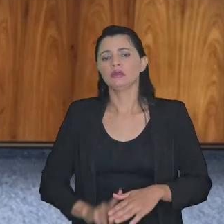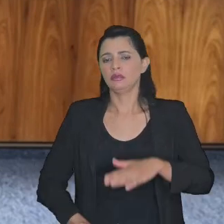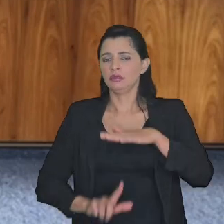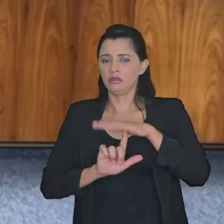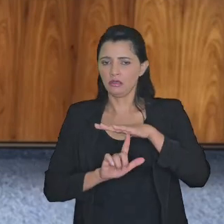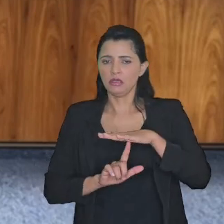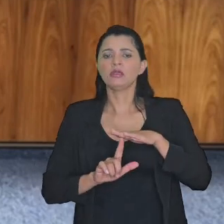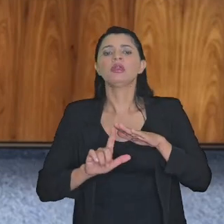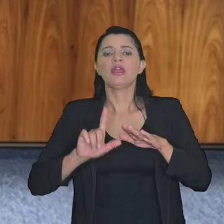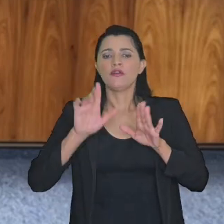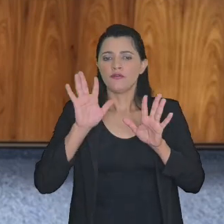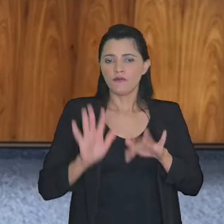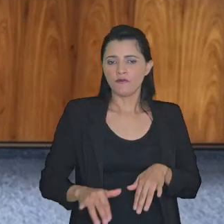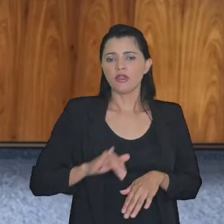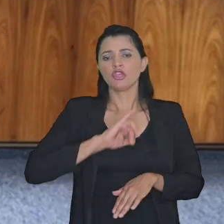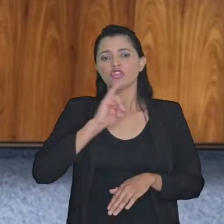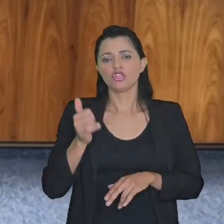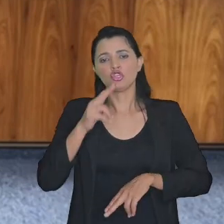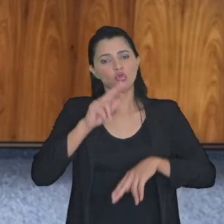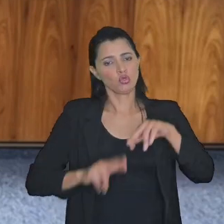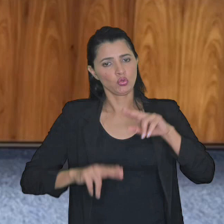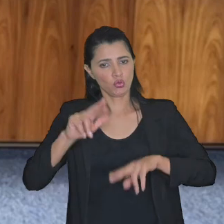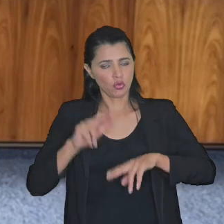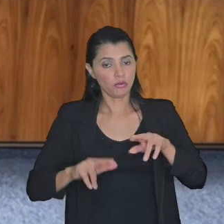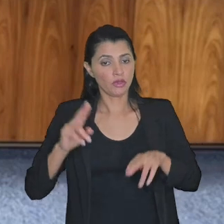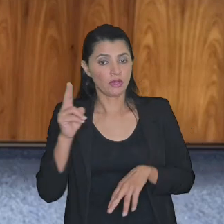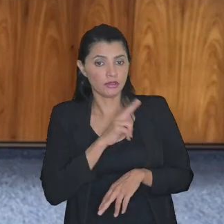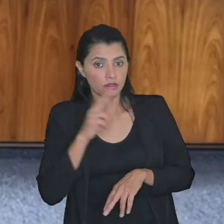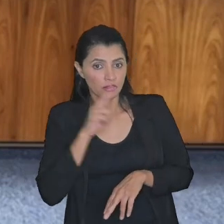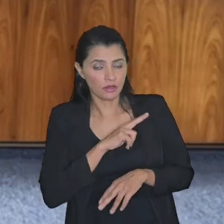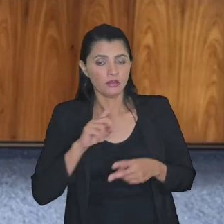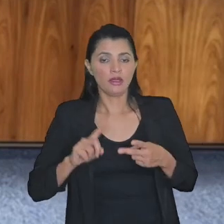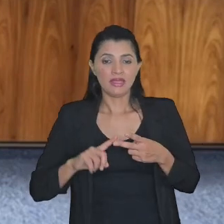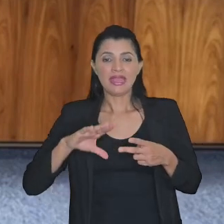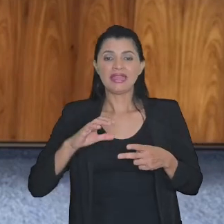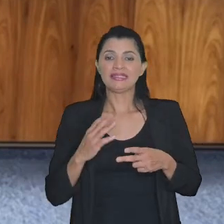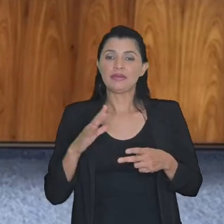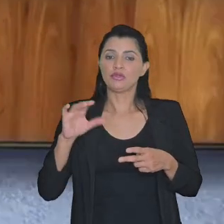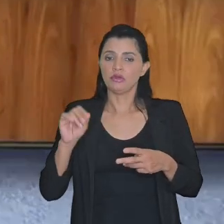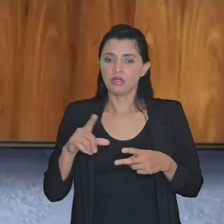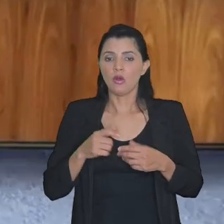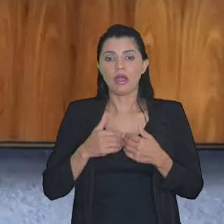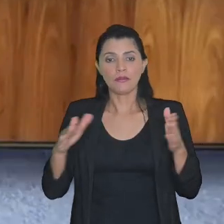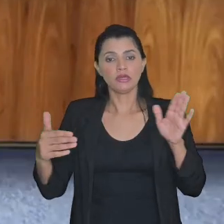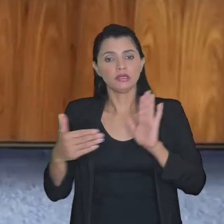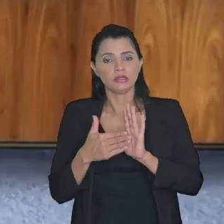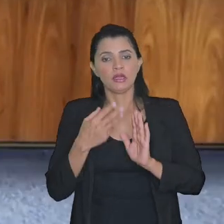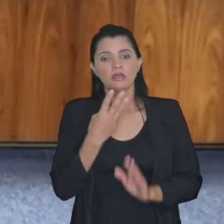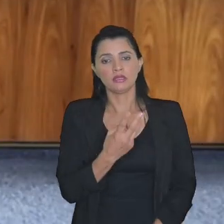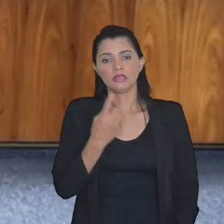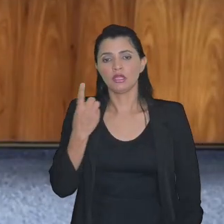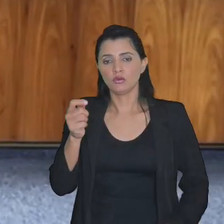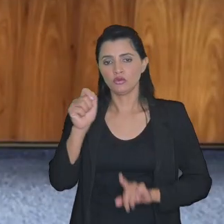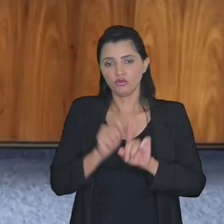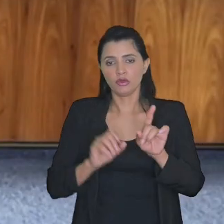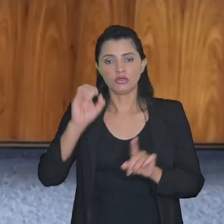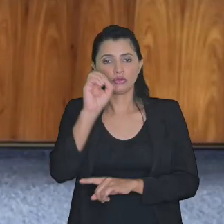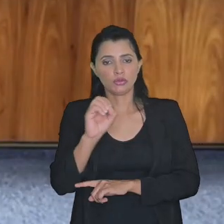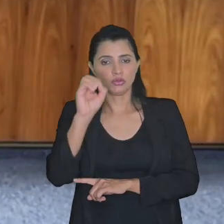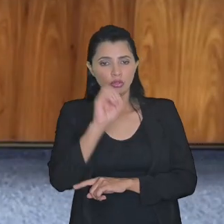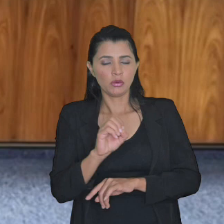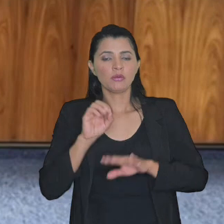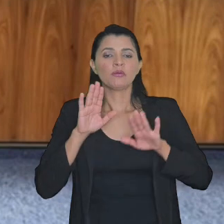limitação fim de junho para as transações extraordinárias excepcionais que são aquelas que estão abertas até 31 de outubro